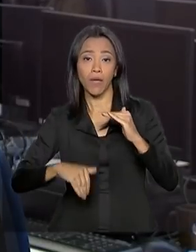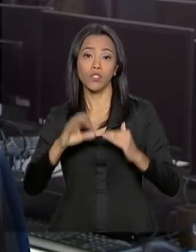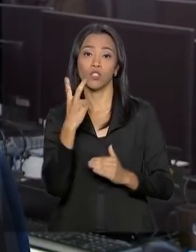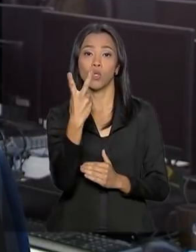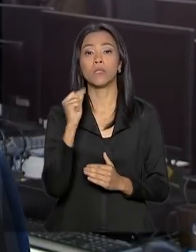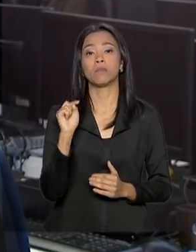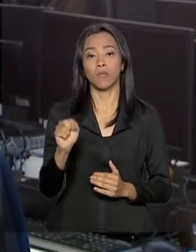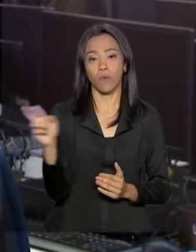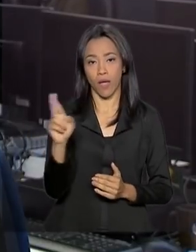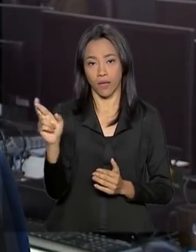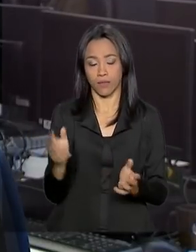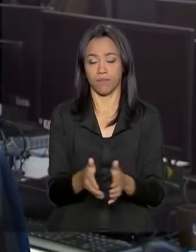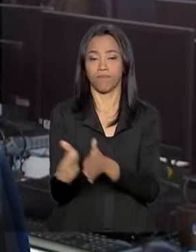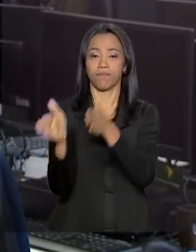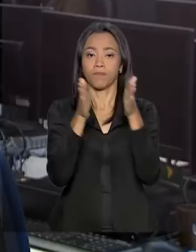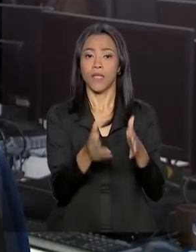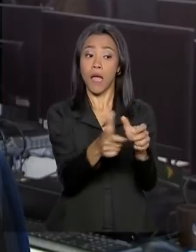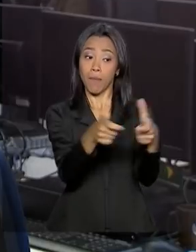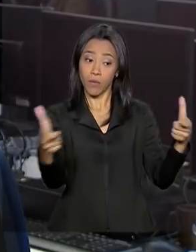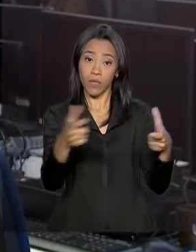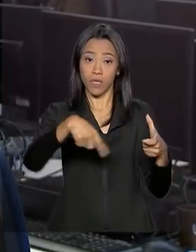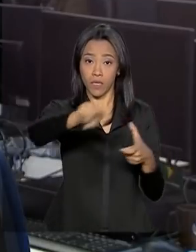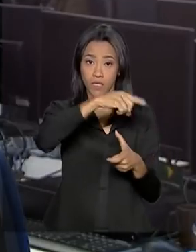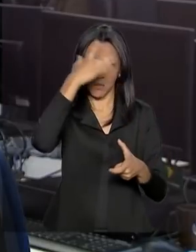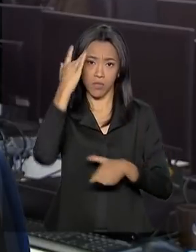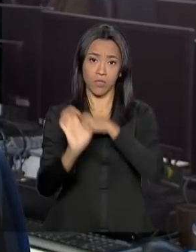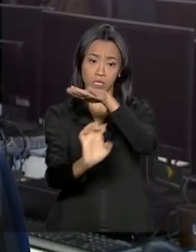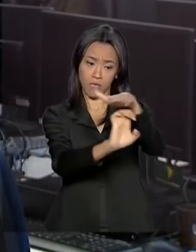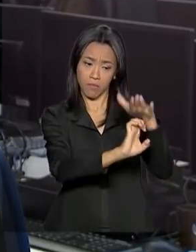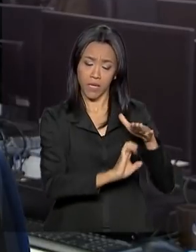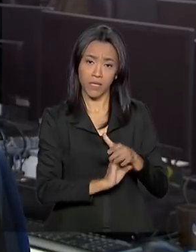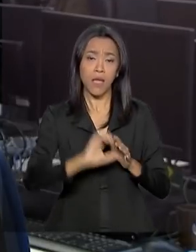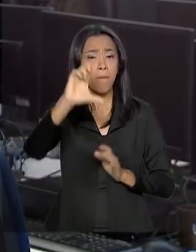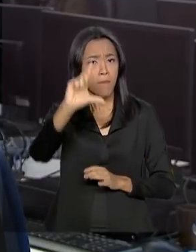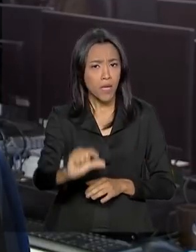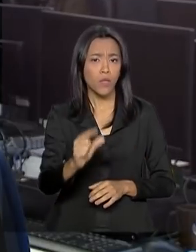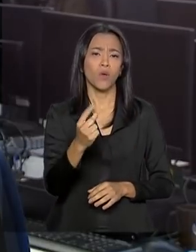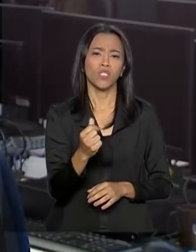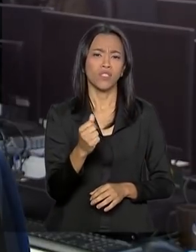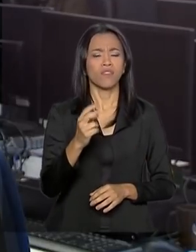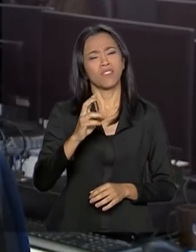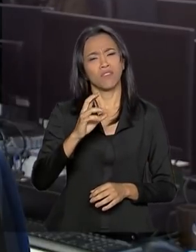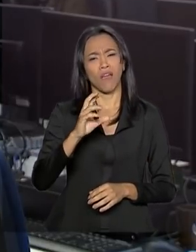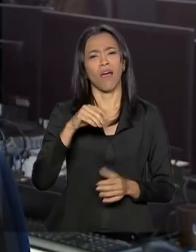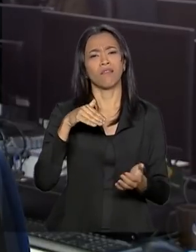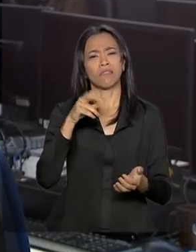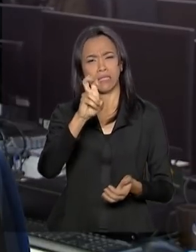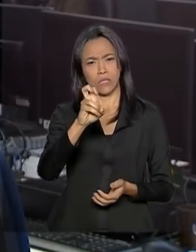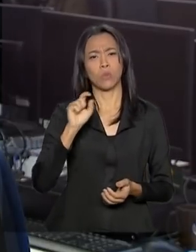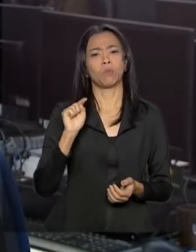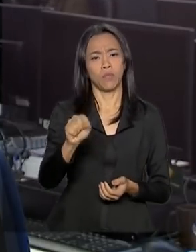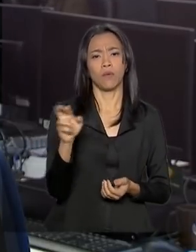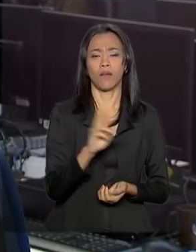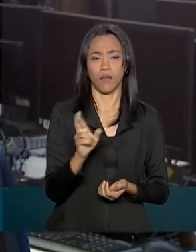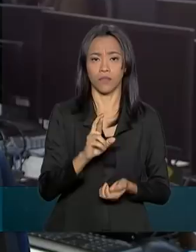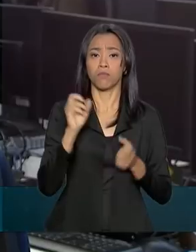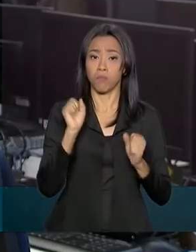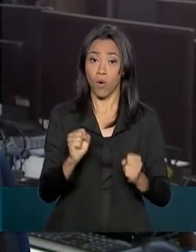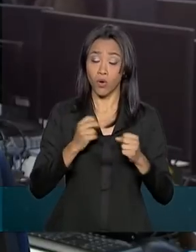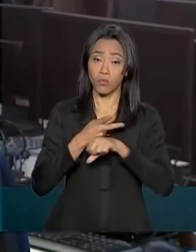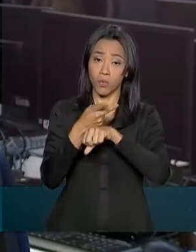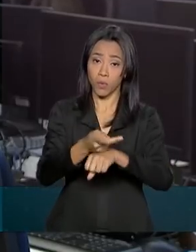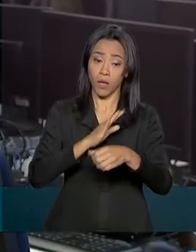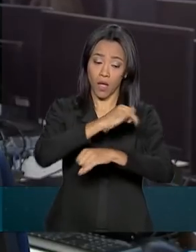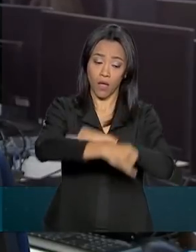Já a maioria das pessoas jurídicas tem dívidas menores que R 5 mil. O atendimento é feito pelo site